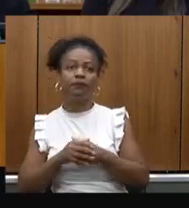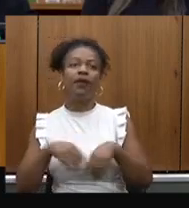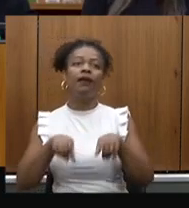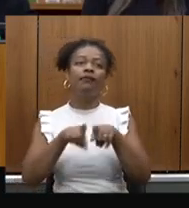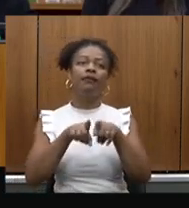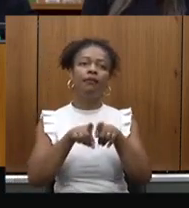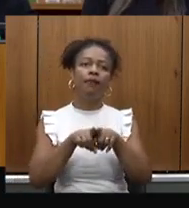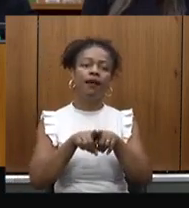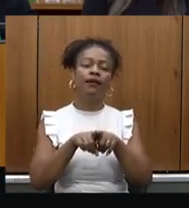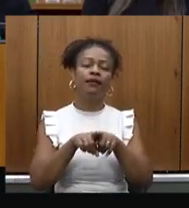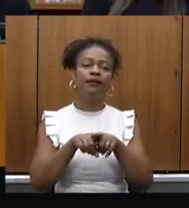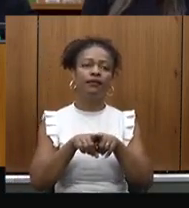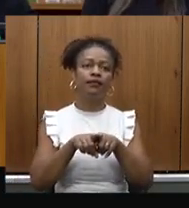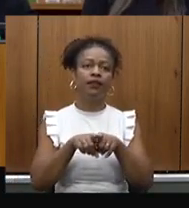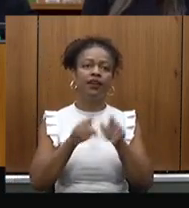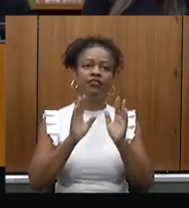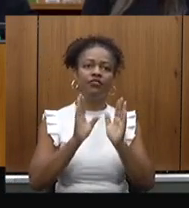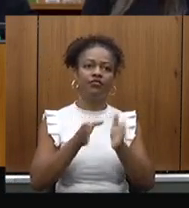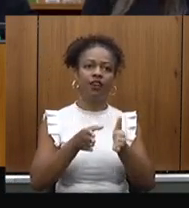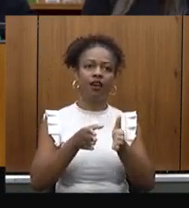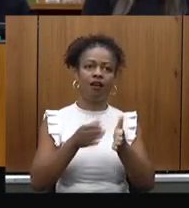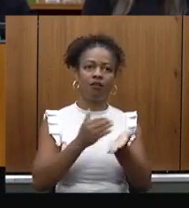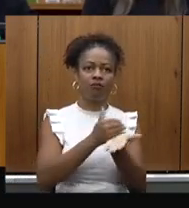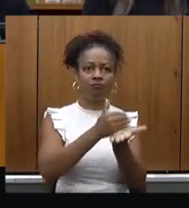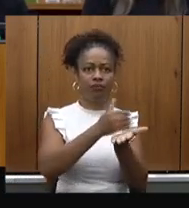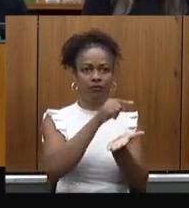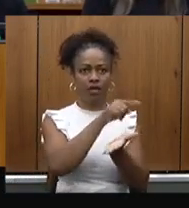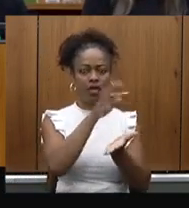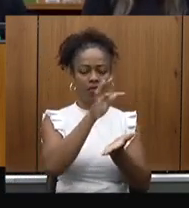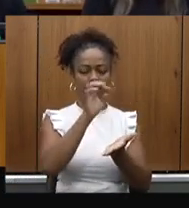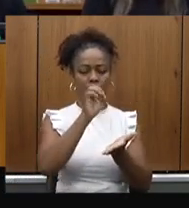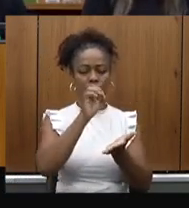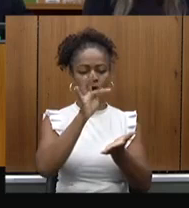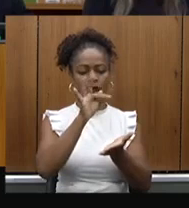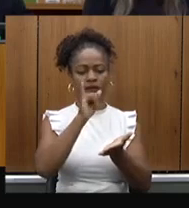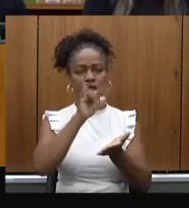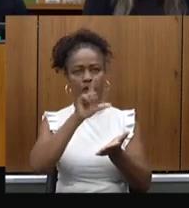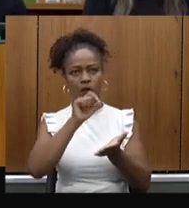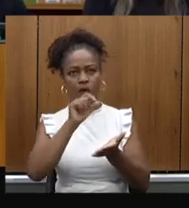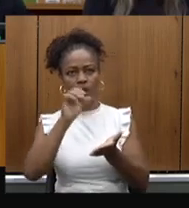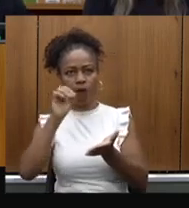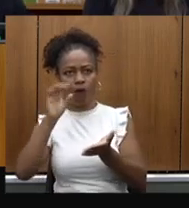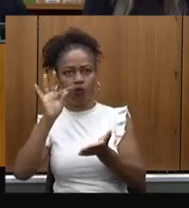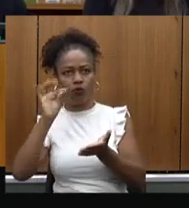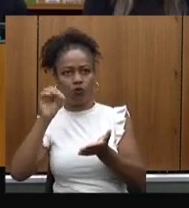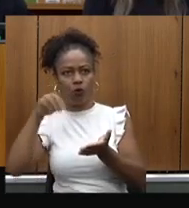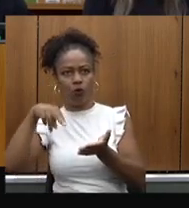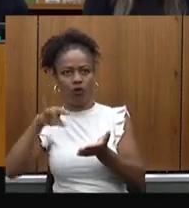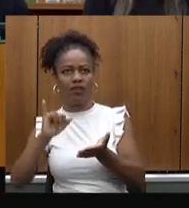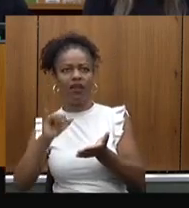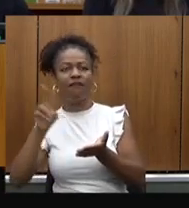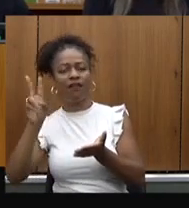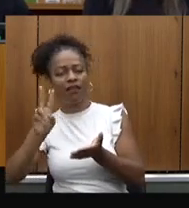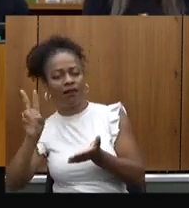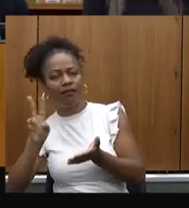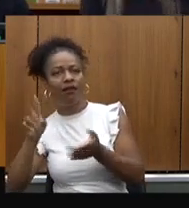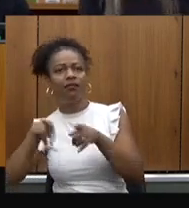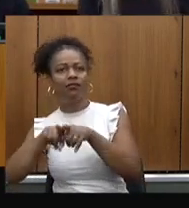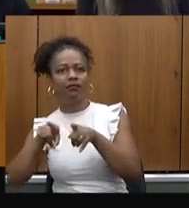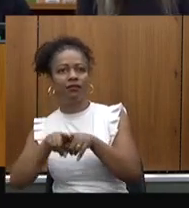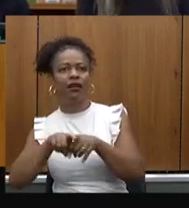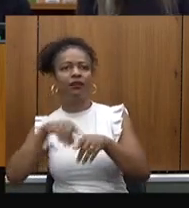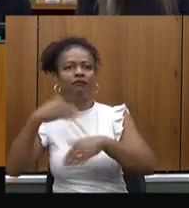já foi dada em Teoflotone, este mês em Valadares e em Divinópolis, no próximo mês, Sete